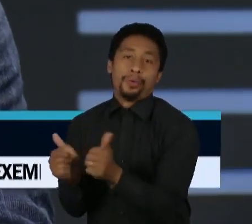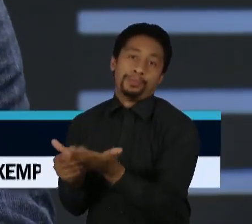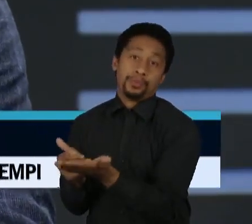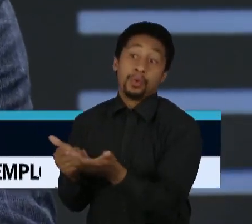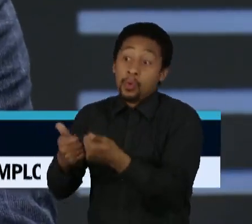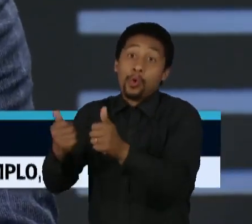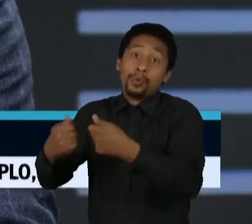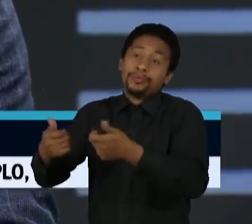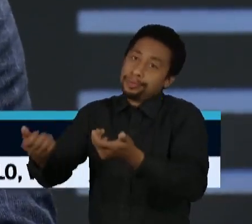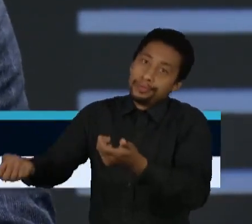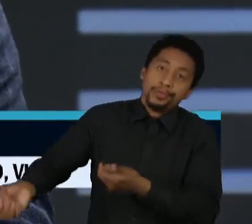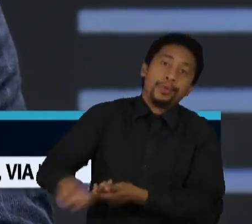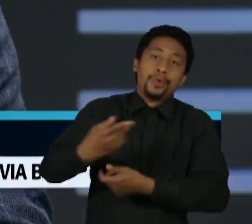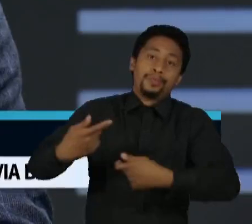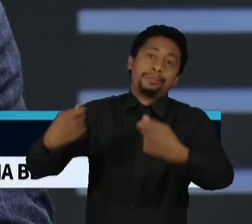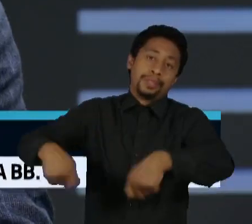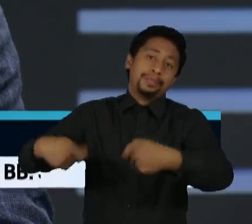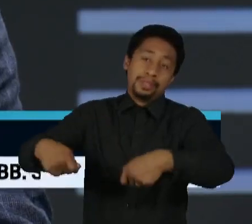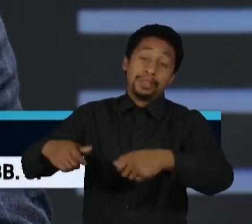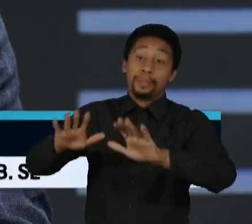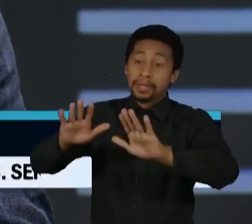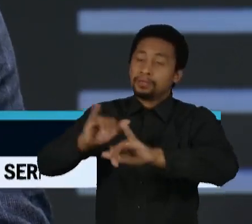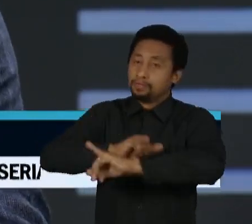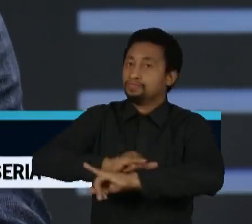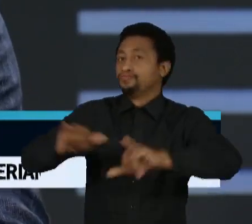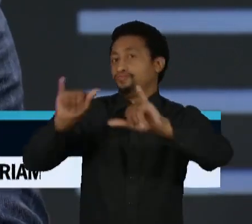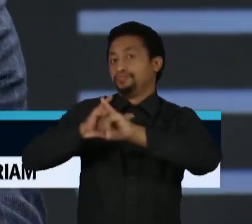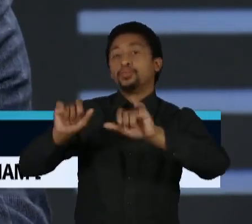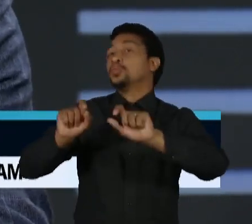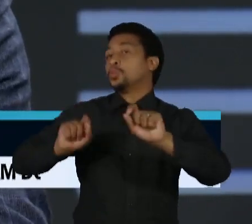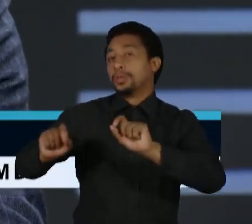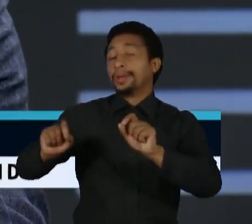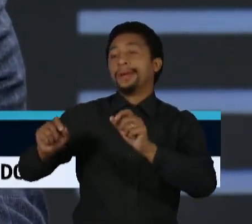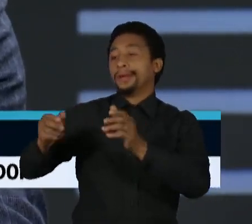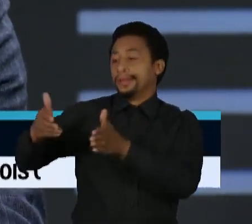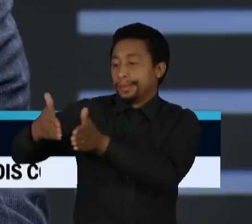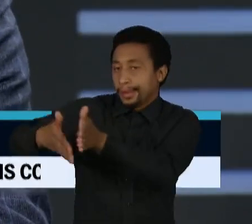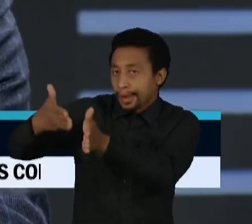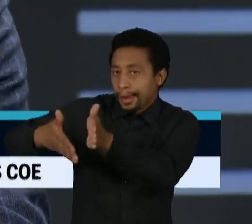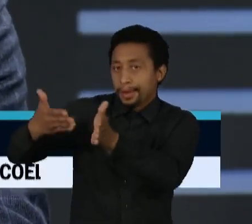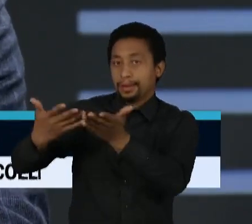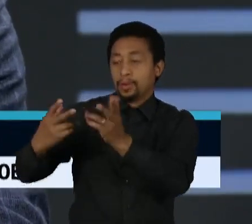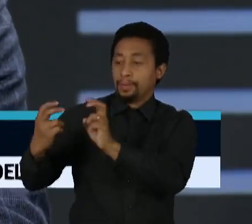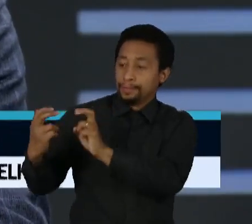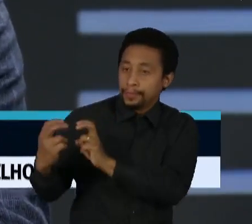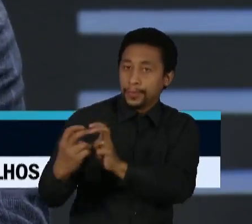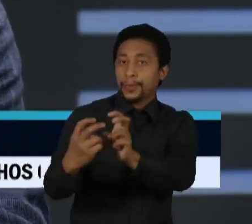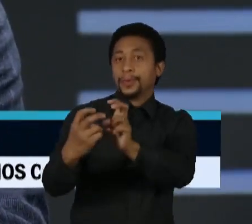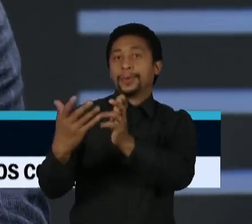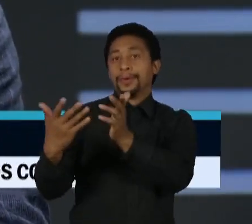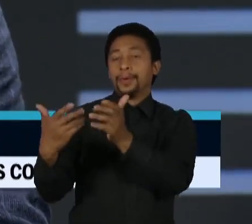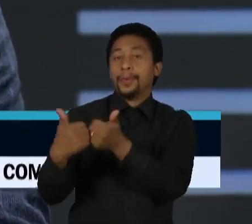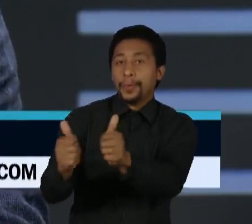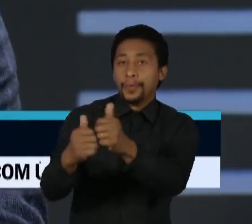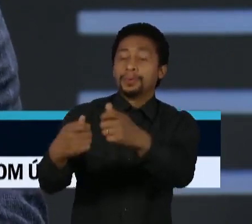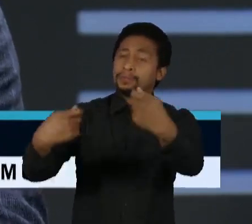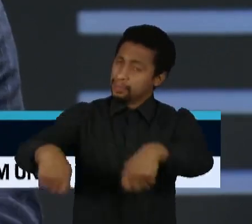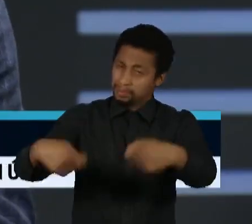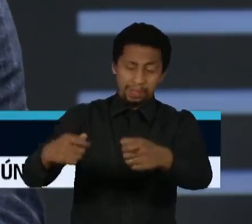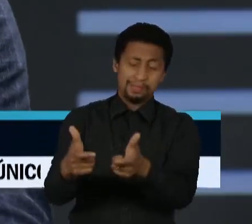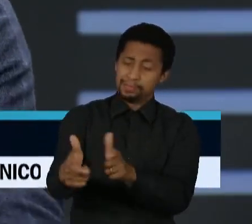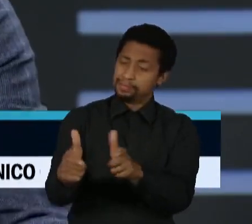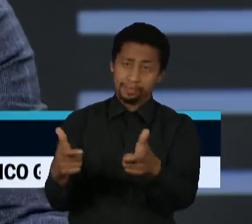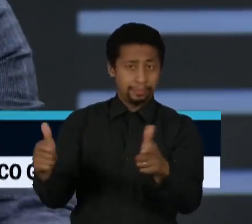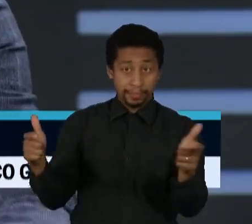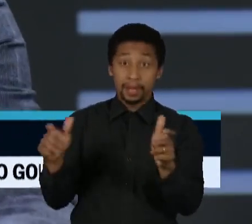está falando. Falando de ter cada vez mais trens, cada vez mais transporte que seja acessível e com energia renovável. Ou seja,